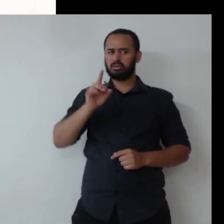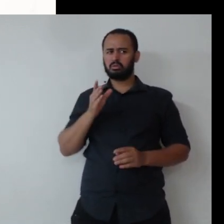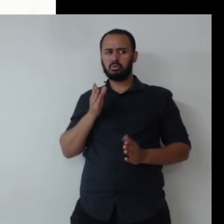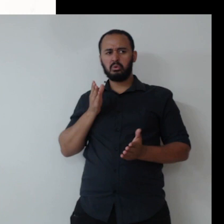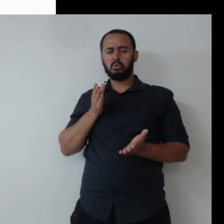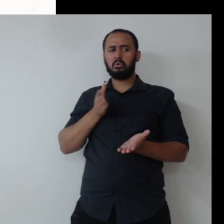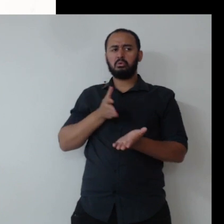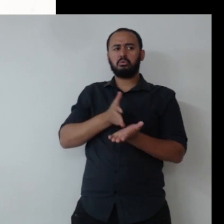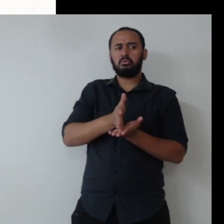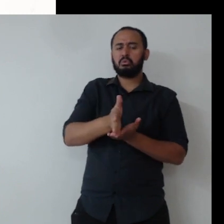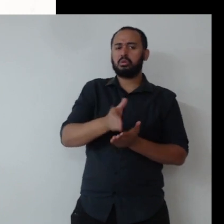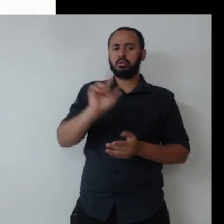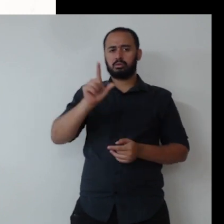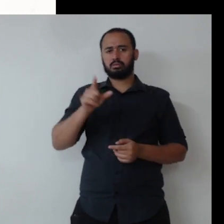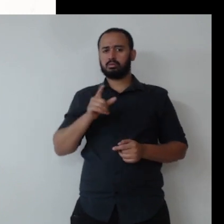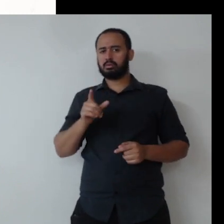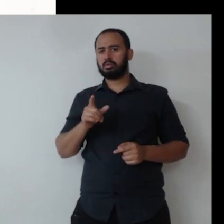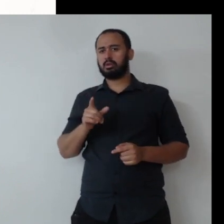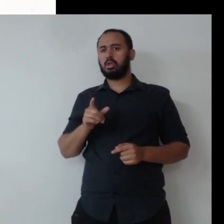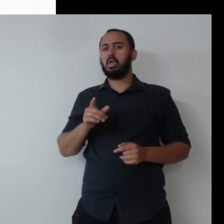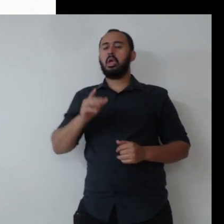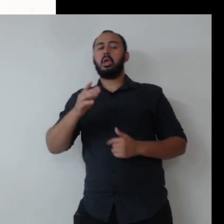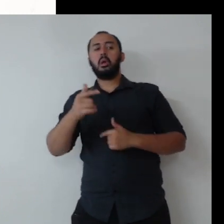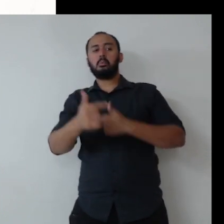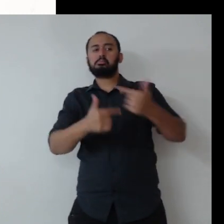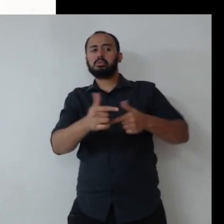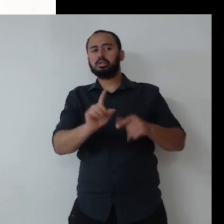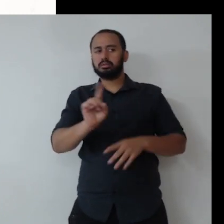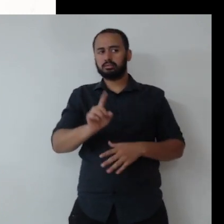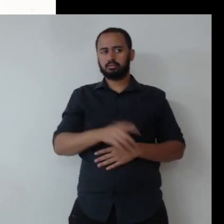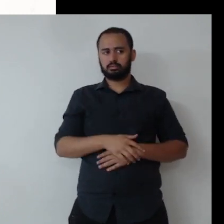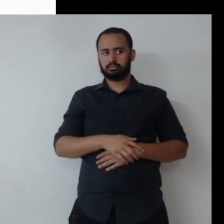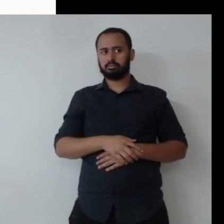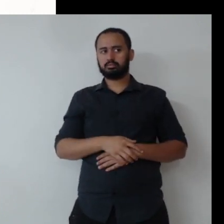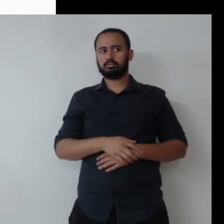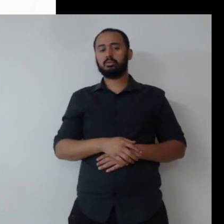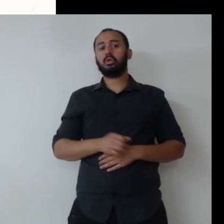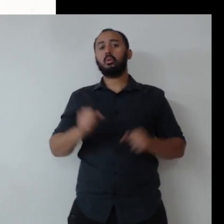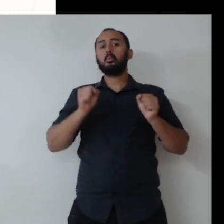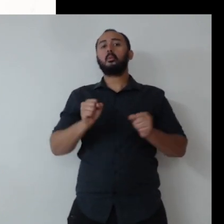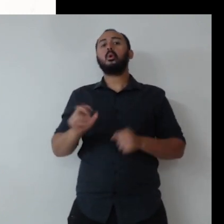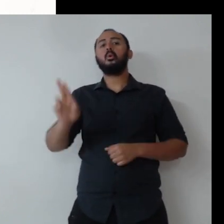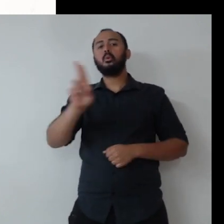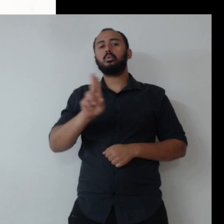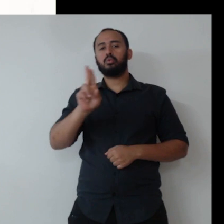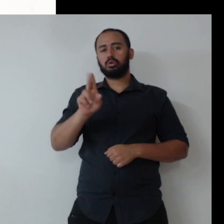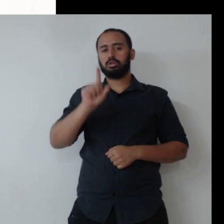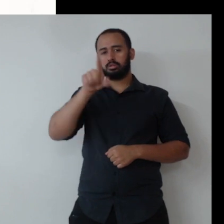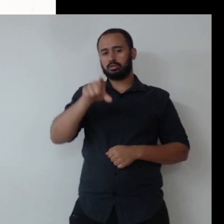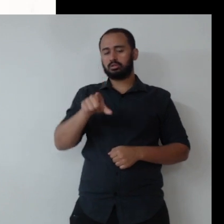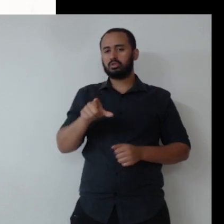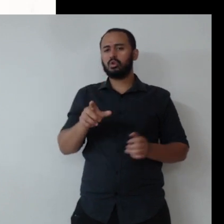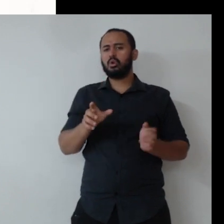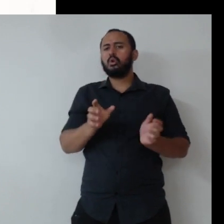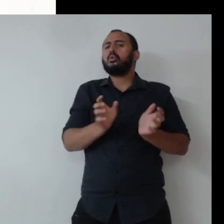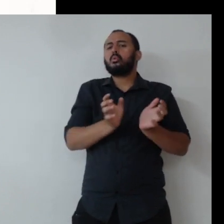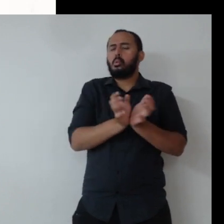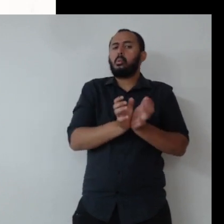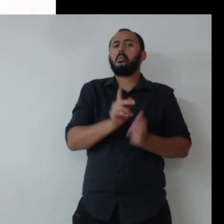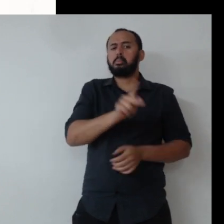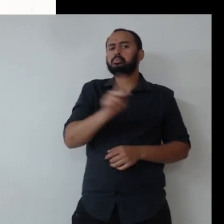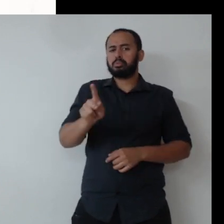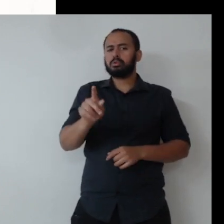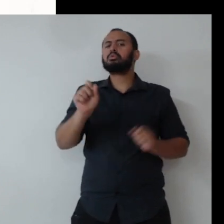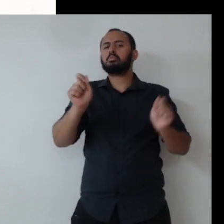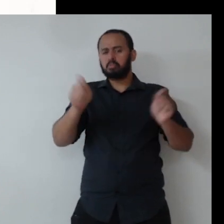conceitual e prática que eu trouxe para vocês, a gente pode utilizar esse conceito no setor público e até deve,